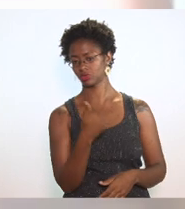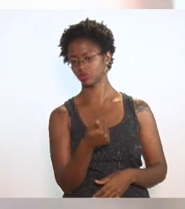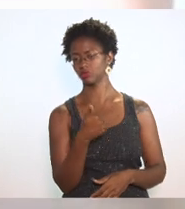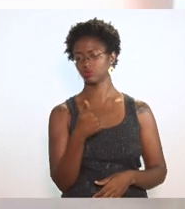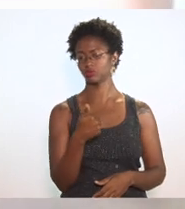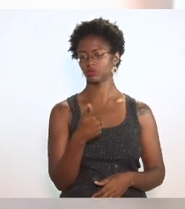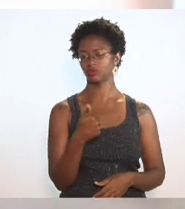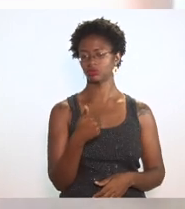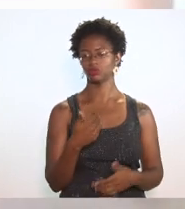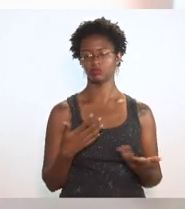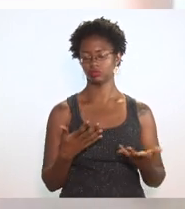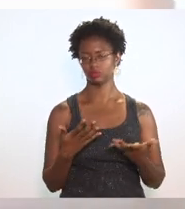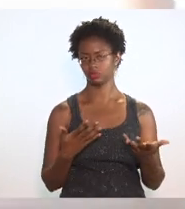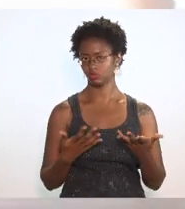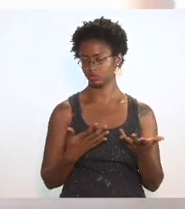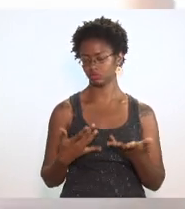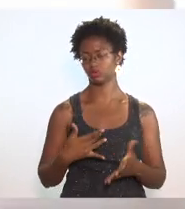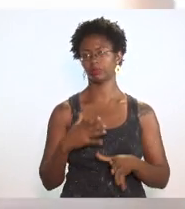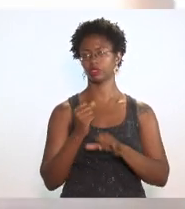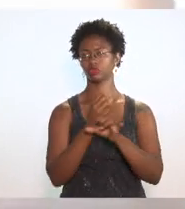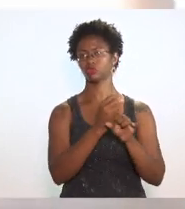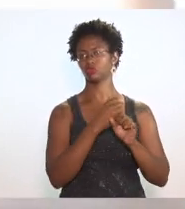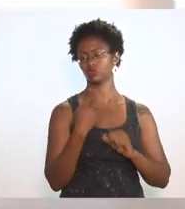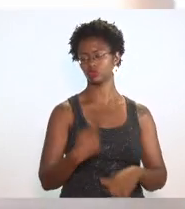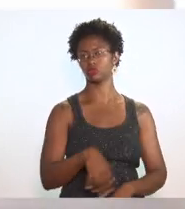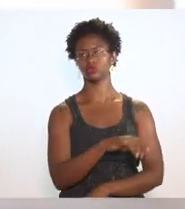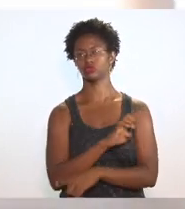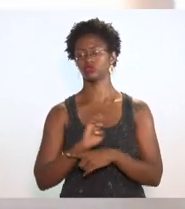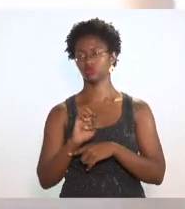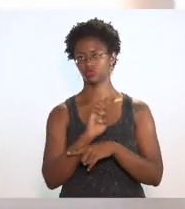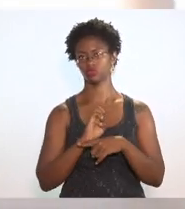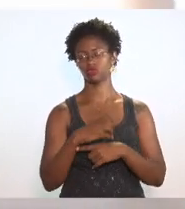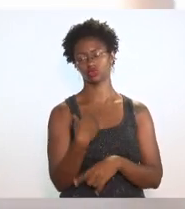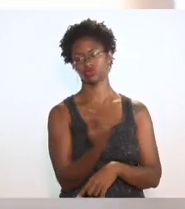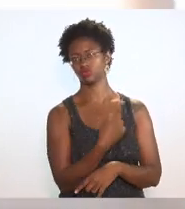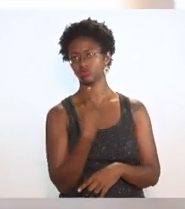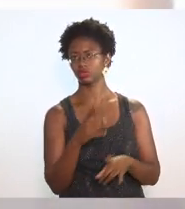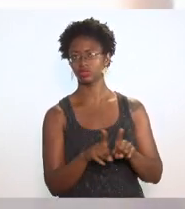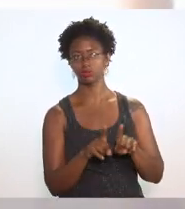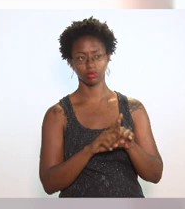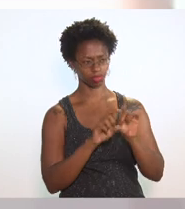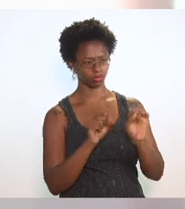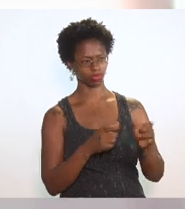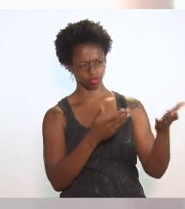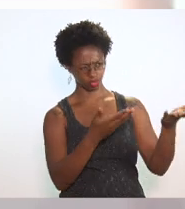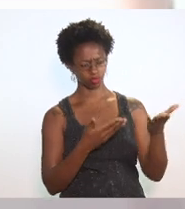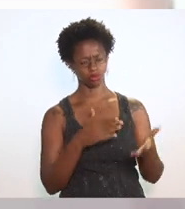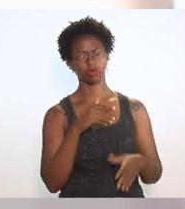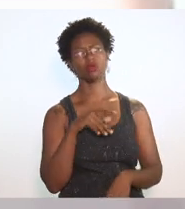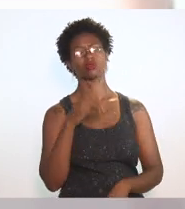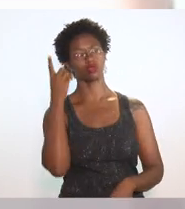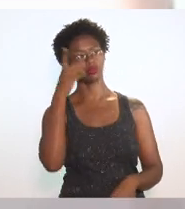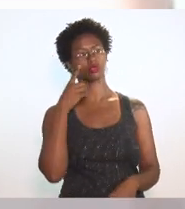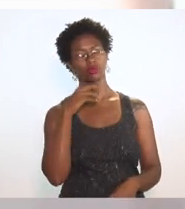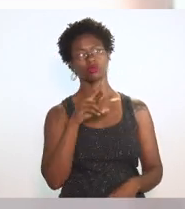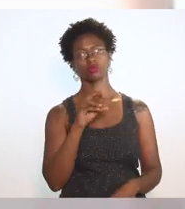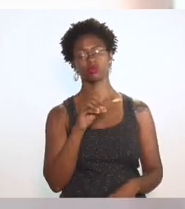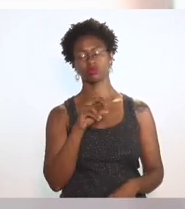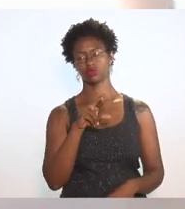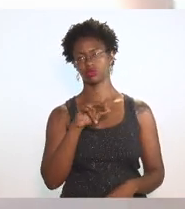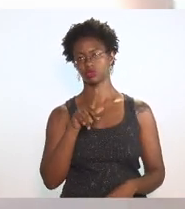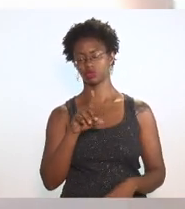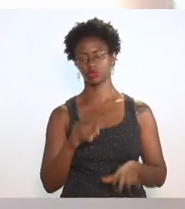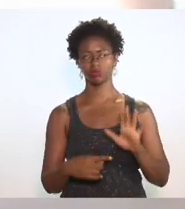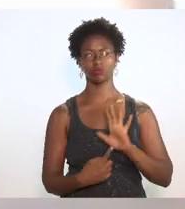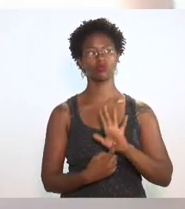as contas do Estado nós estamos à disposição do deputado Rodrigo Amorim para trazer os técnicos e comprovar isso